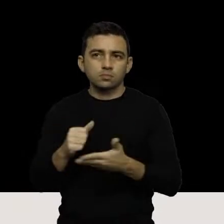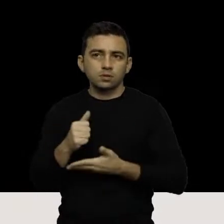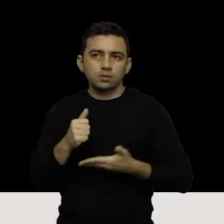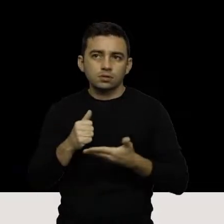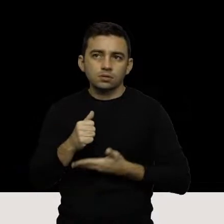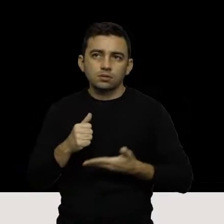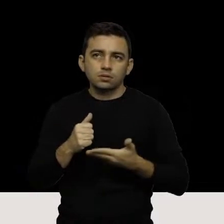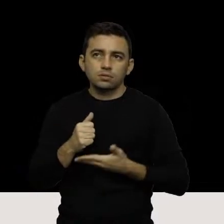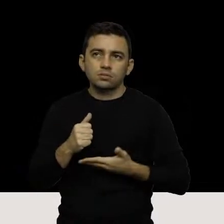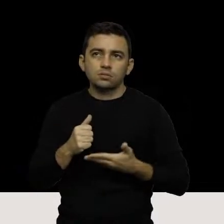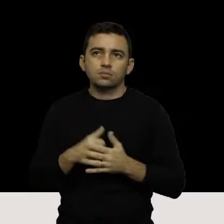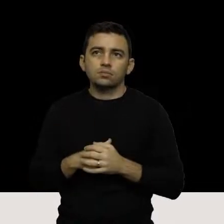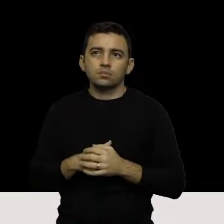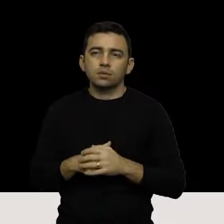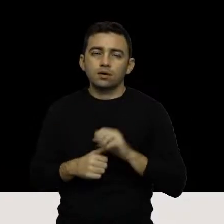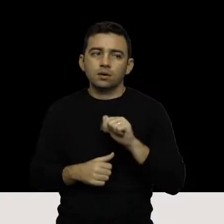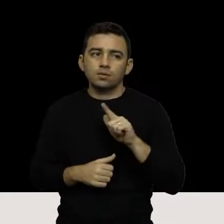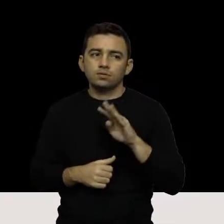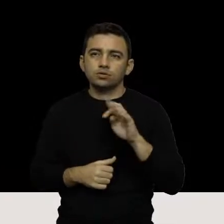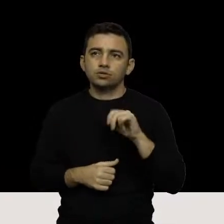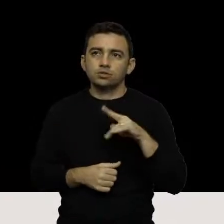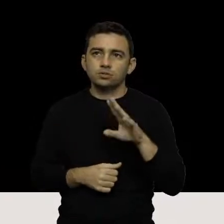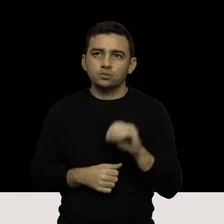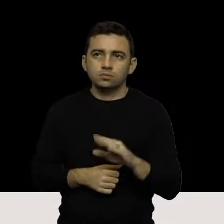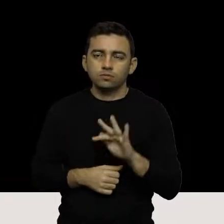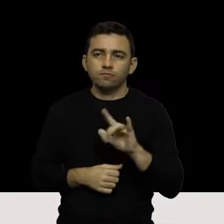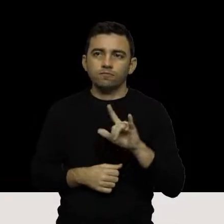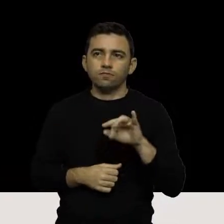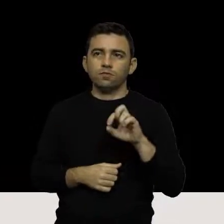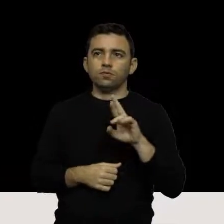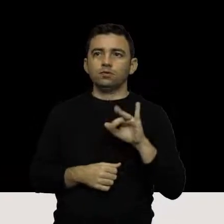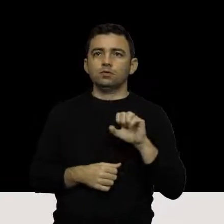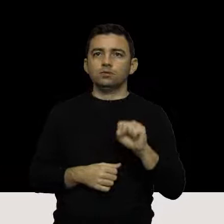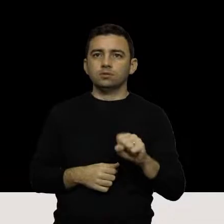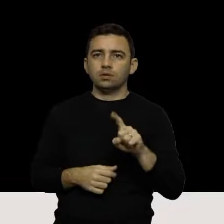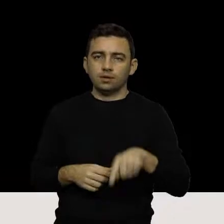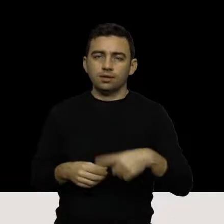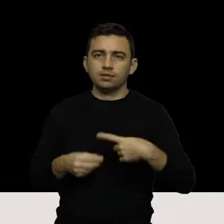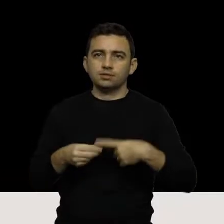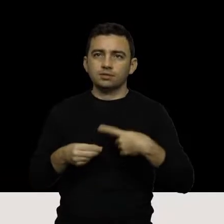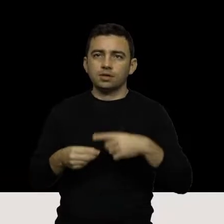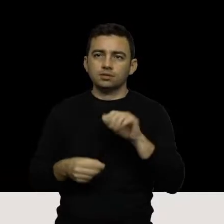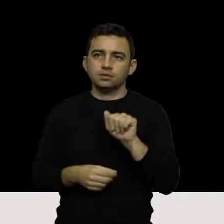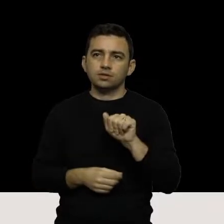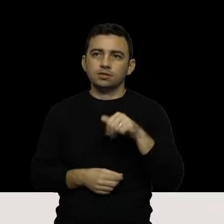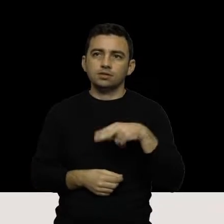Altino Flores, município de Anitópolis.